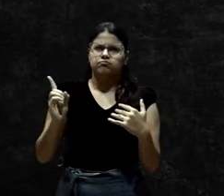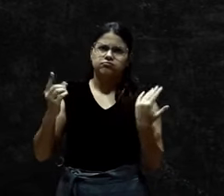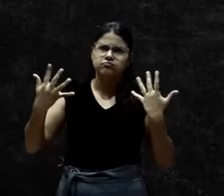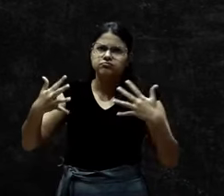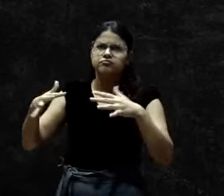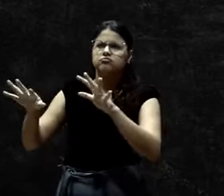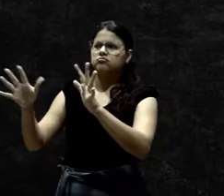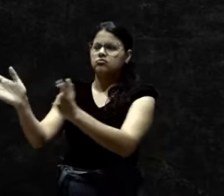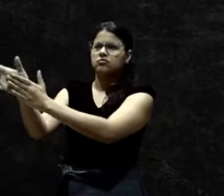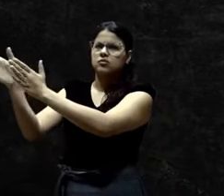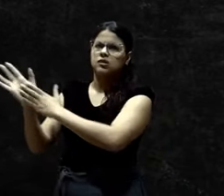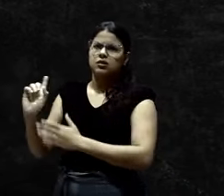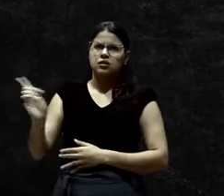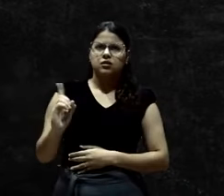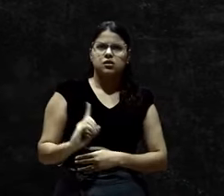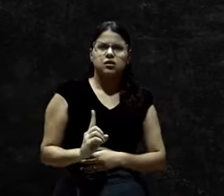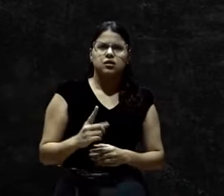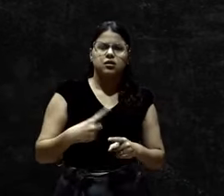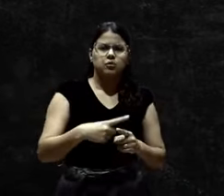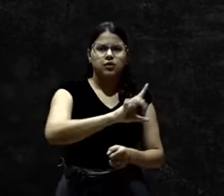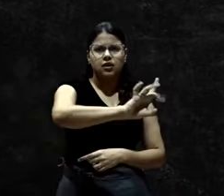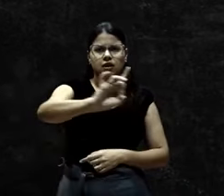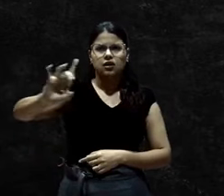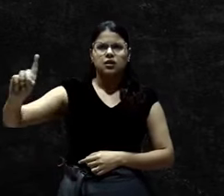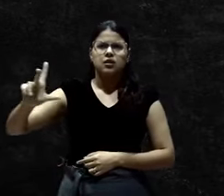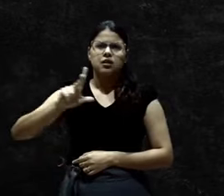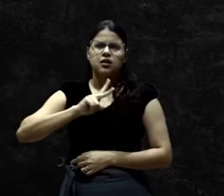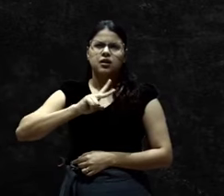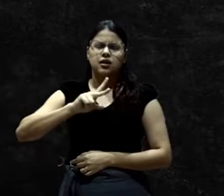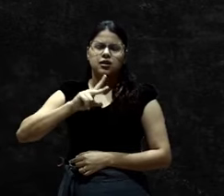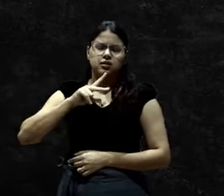Porque cada um levará o seu próprio fardo.